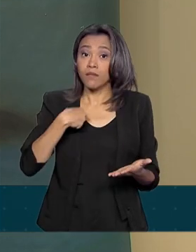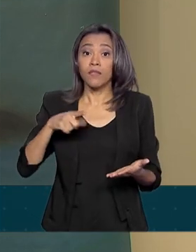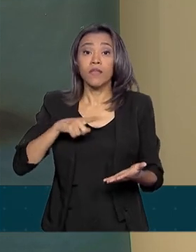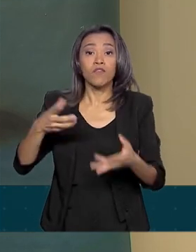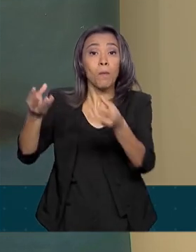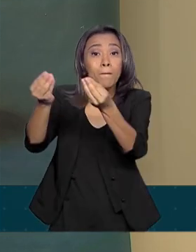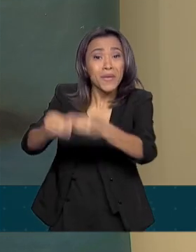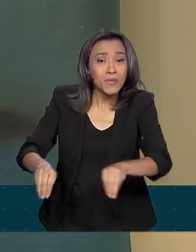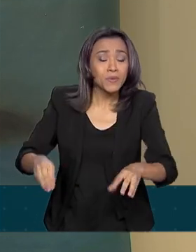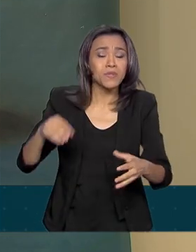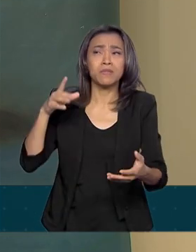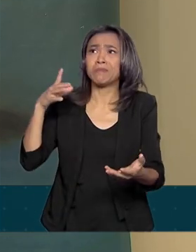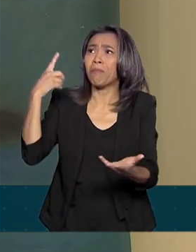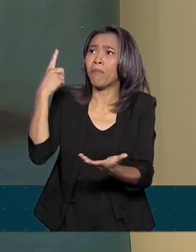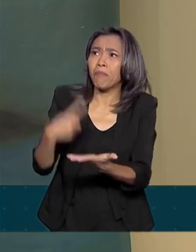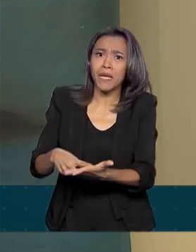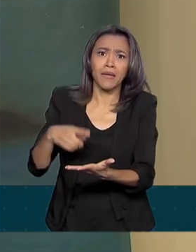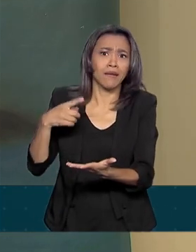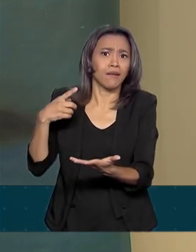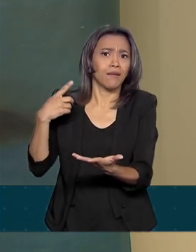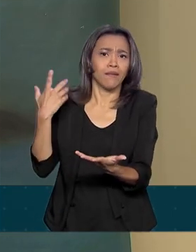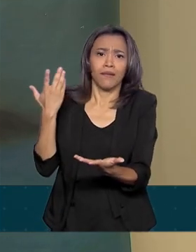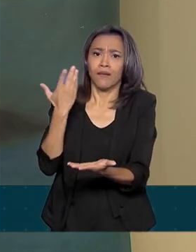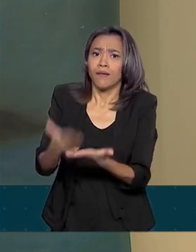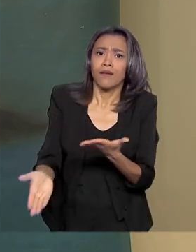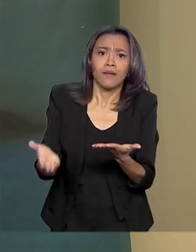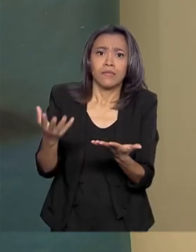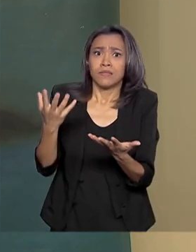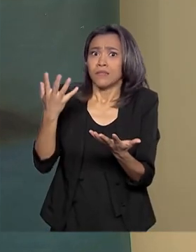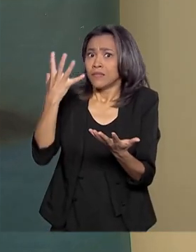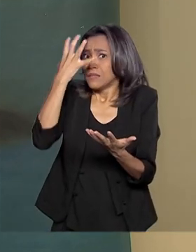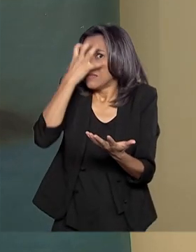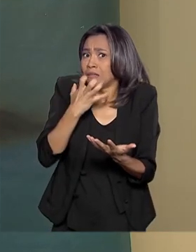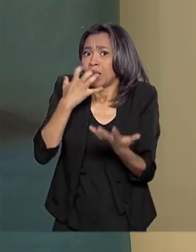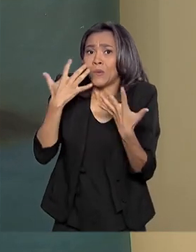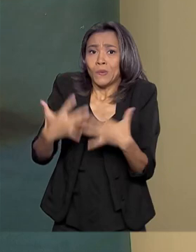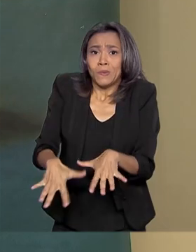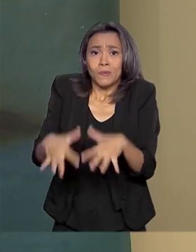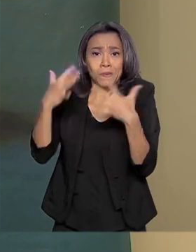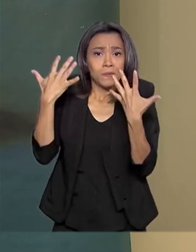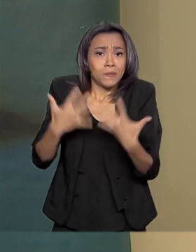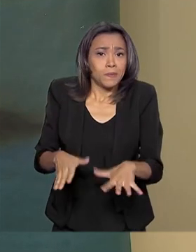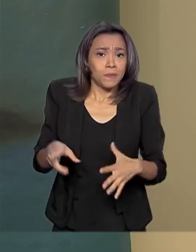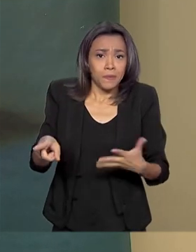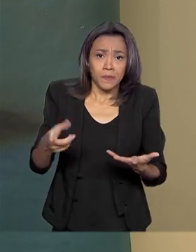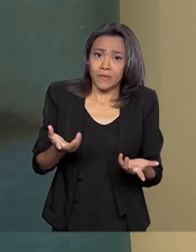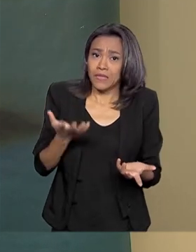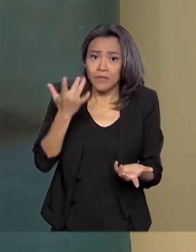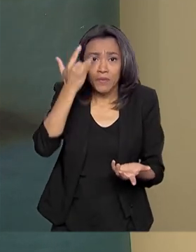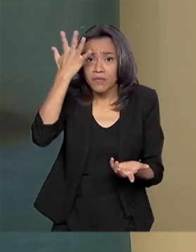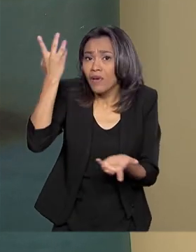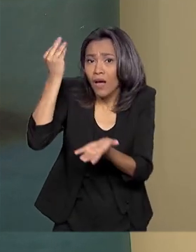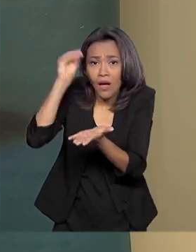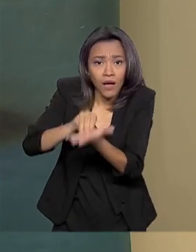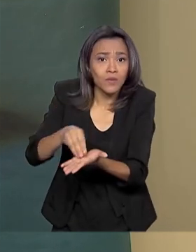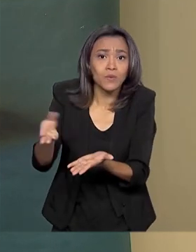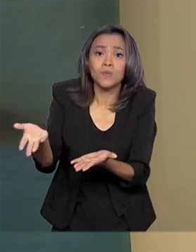compromisso, que é um compromisso muito singular, que não é um compromisso usual, que seja fácil reagendar,